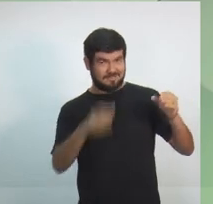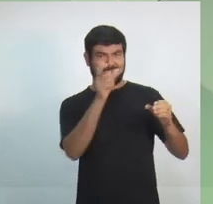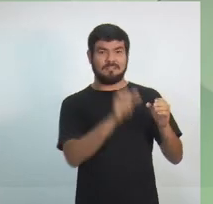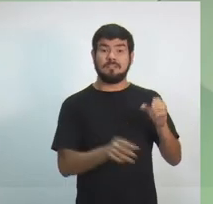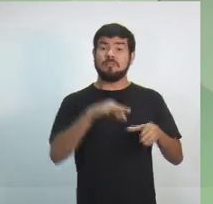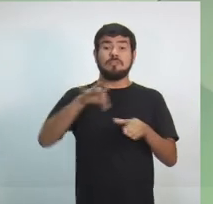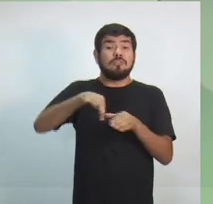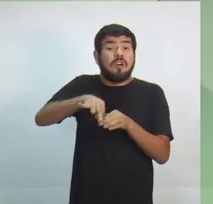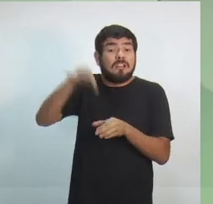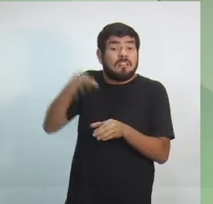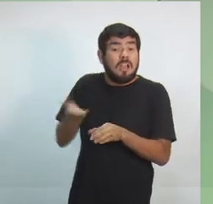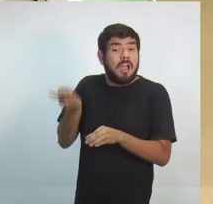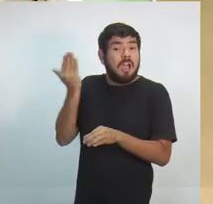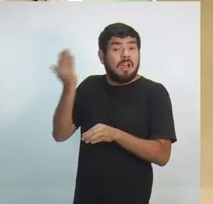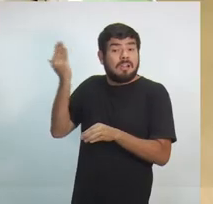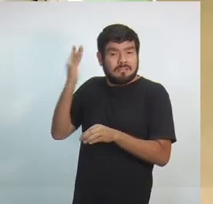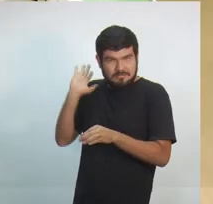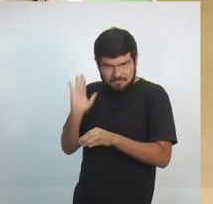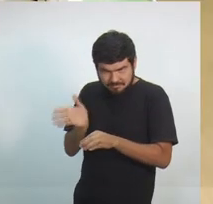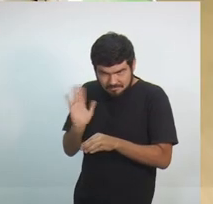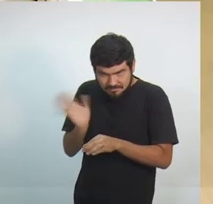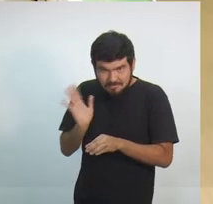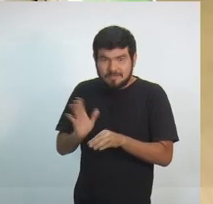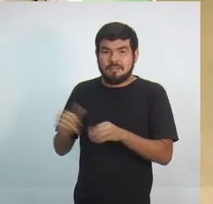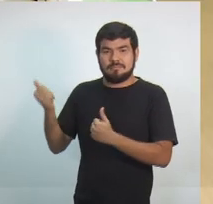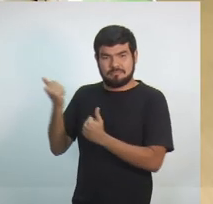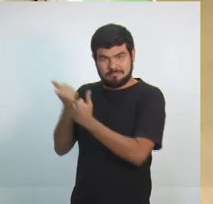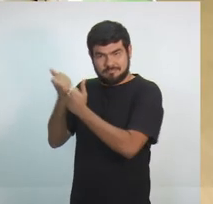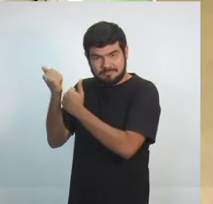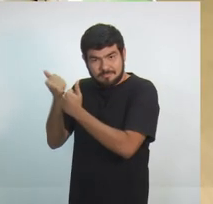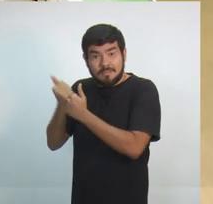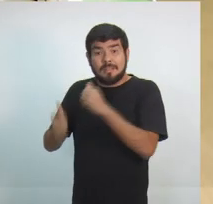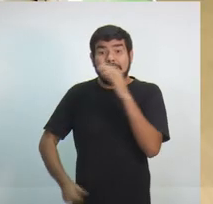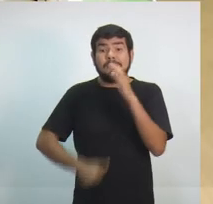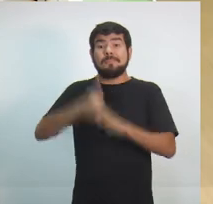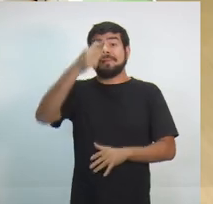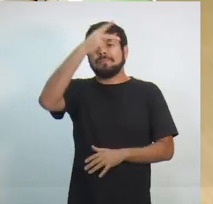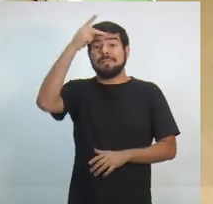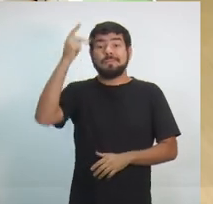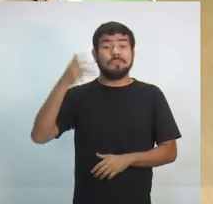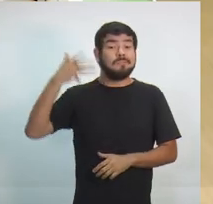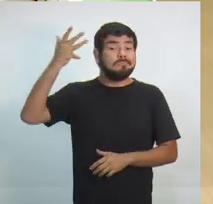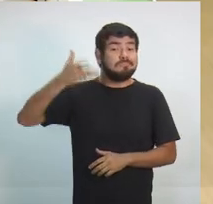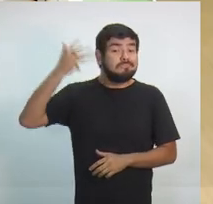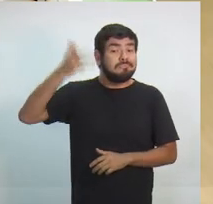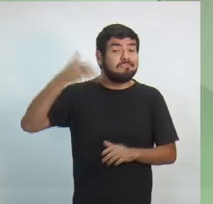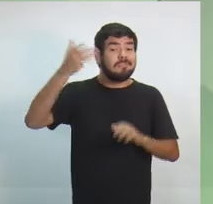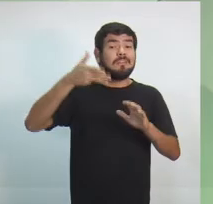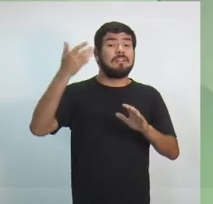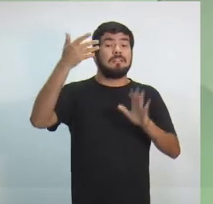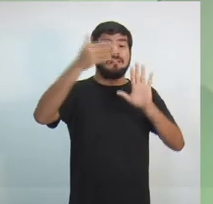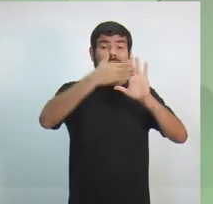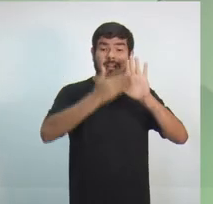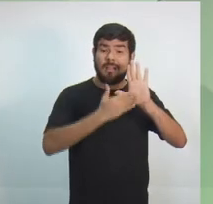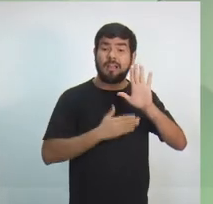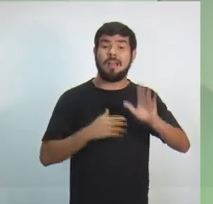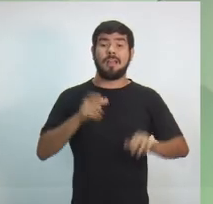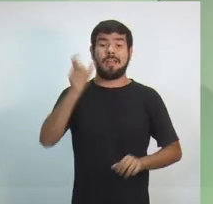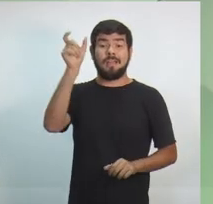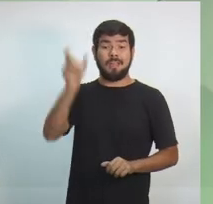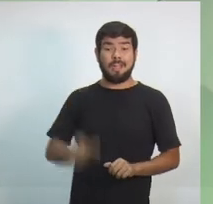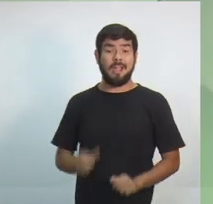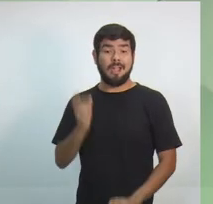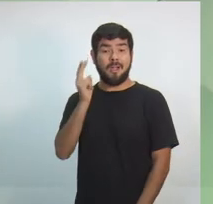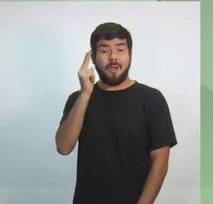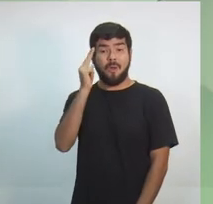previamente estabelecido pelos assessores. A primeira pessoa que vai falar agora aqui no nosso programa da comunidade é o candidato Omar